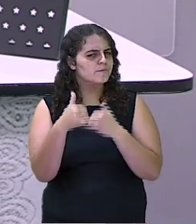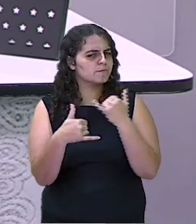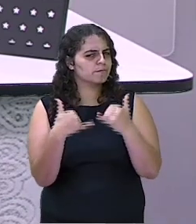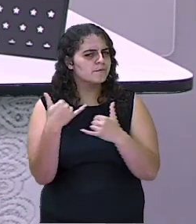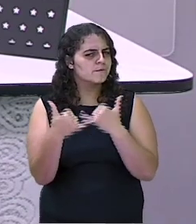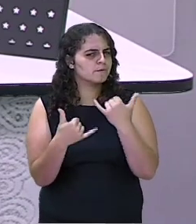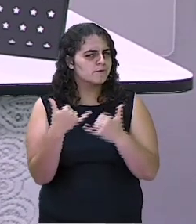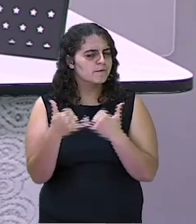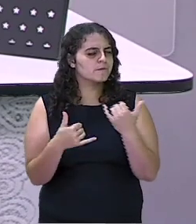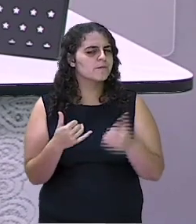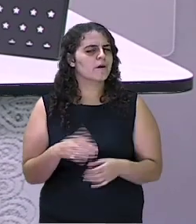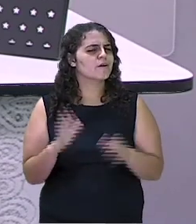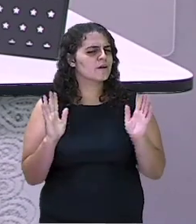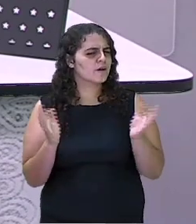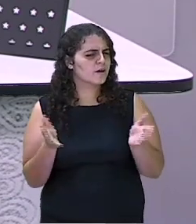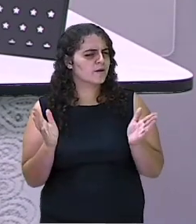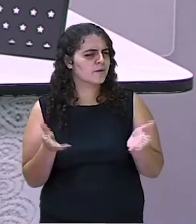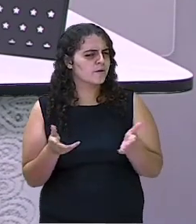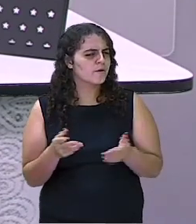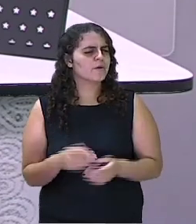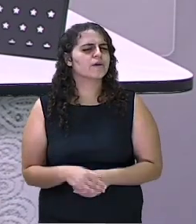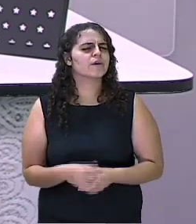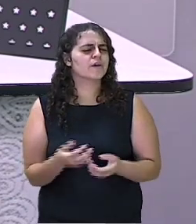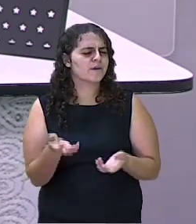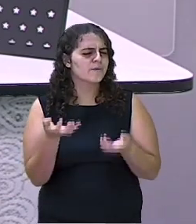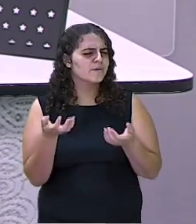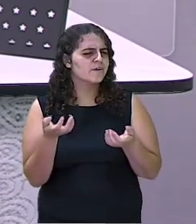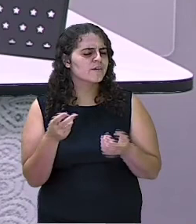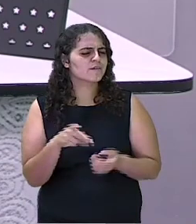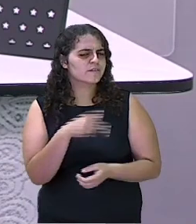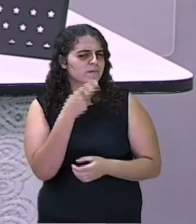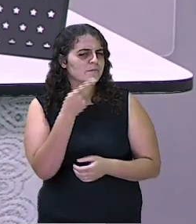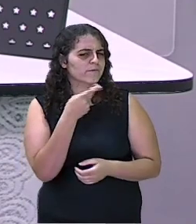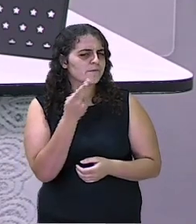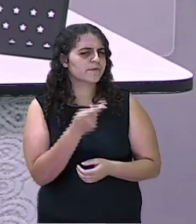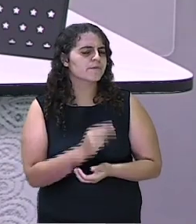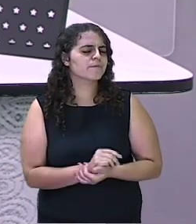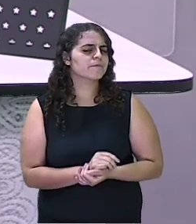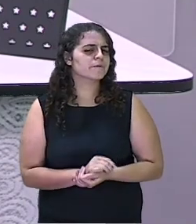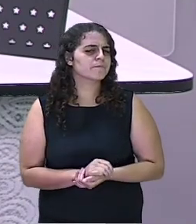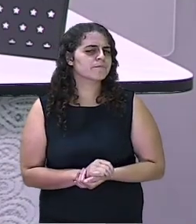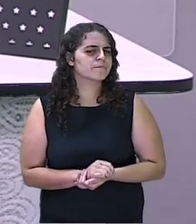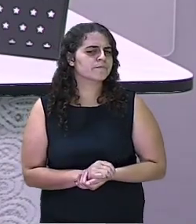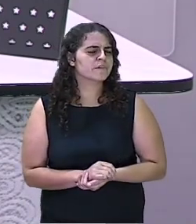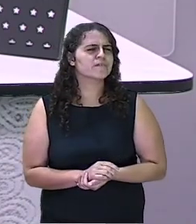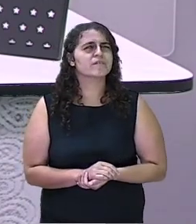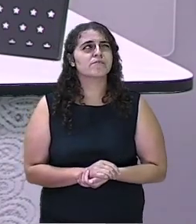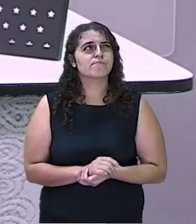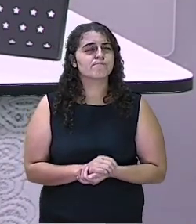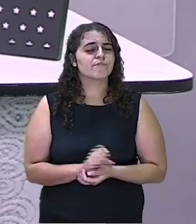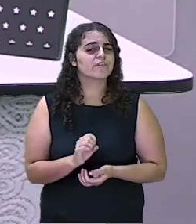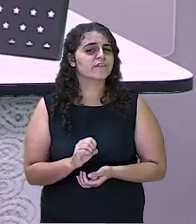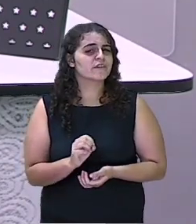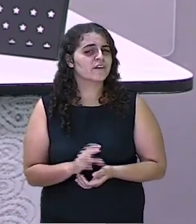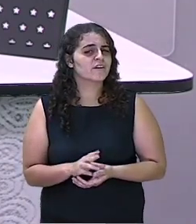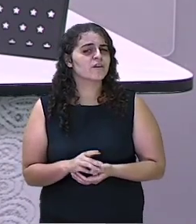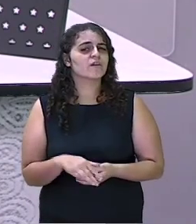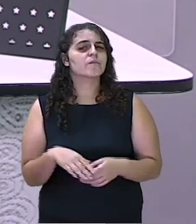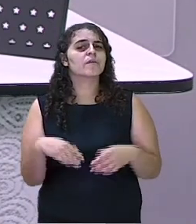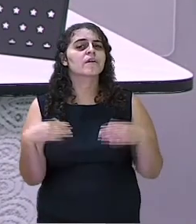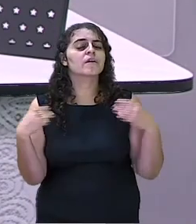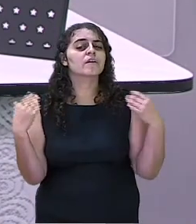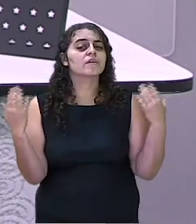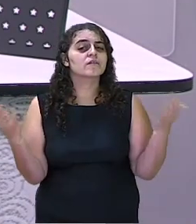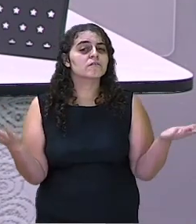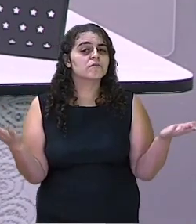Agora, eu quero que você me diga uma coisa. Será? Para quem foram